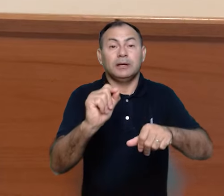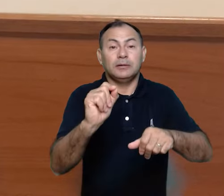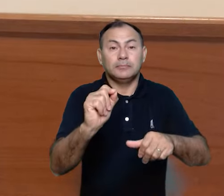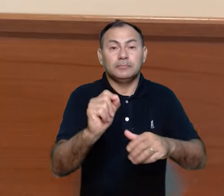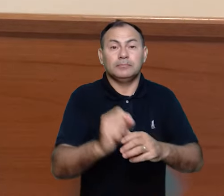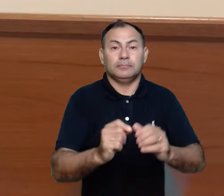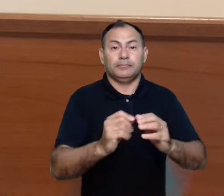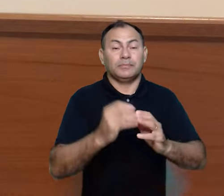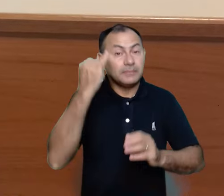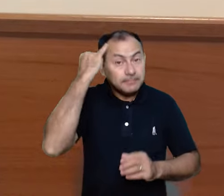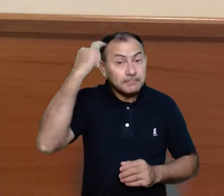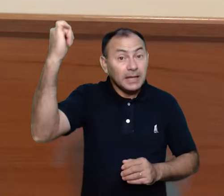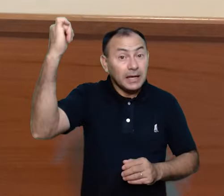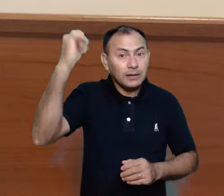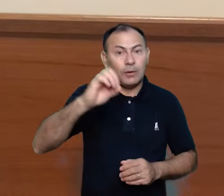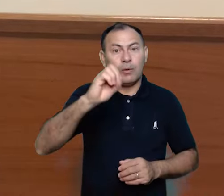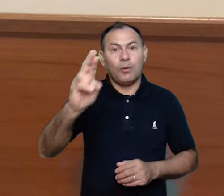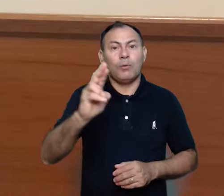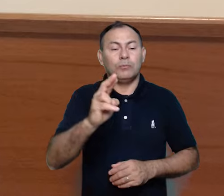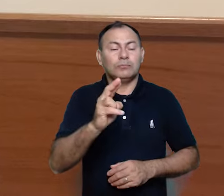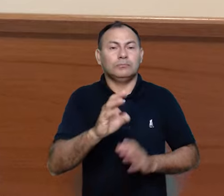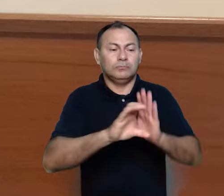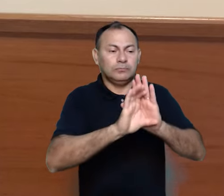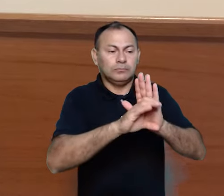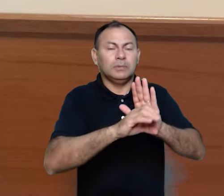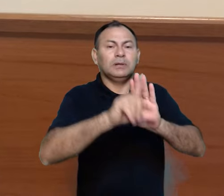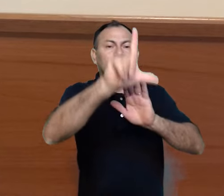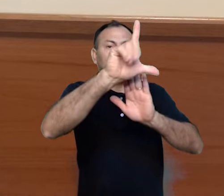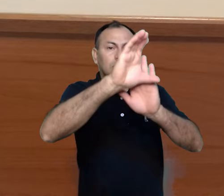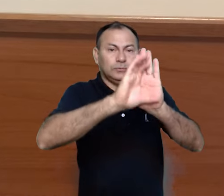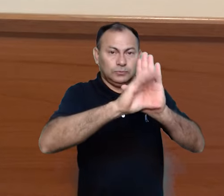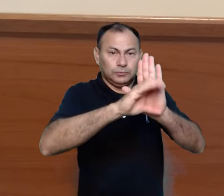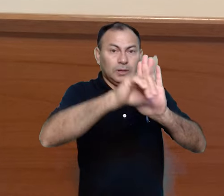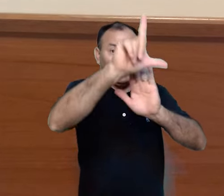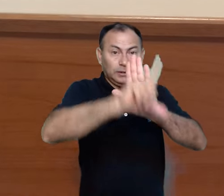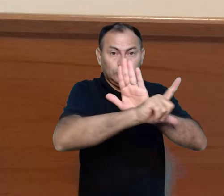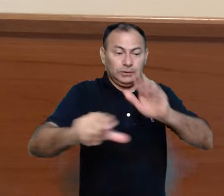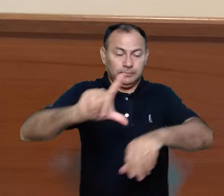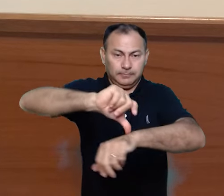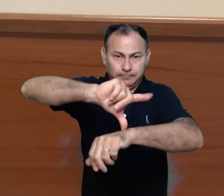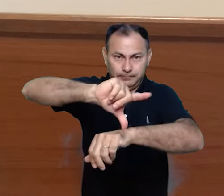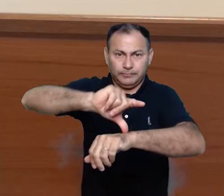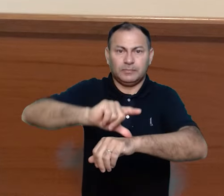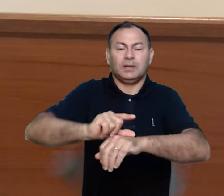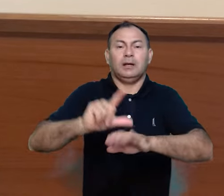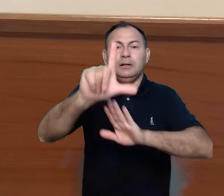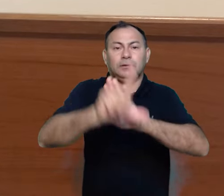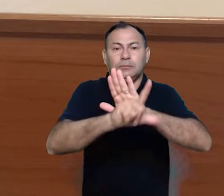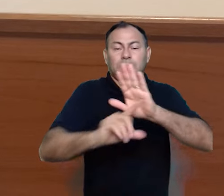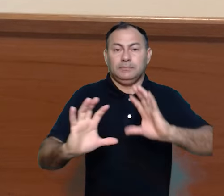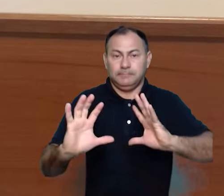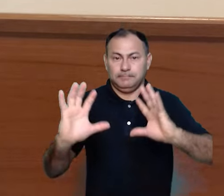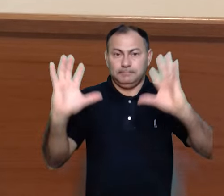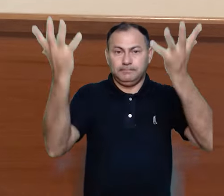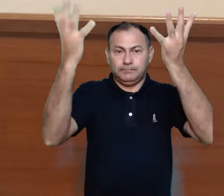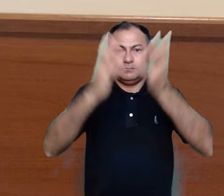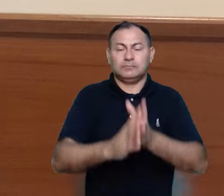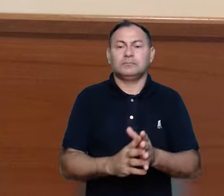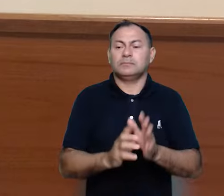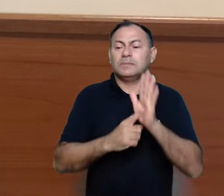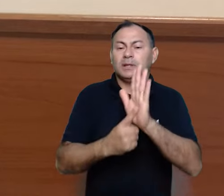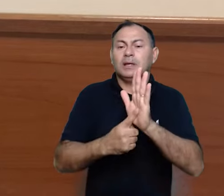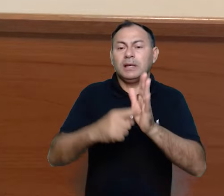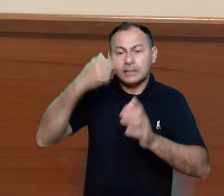a ideia ou o conceito de liturgia das horas, uma liturgia para celebrar,